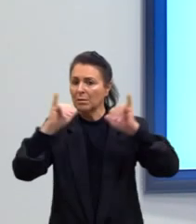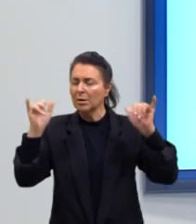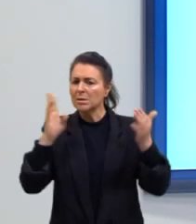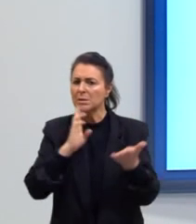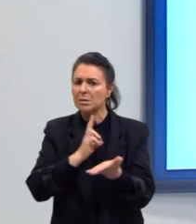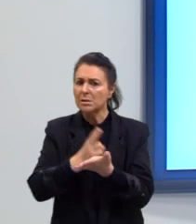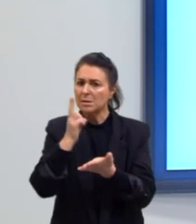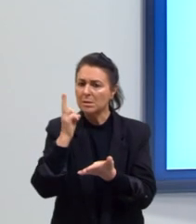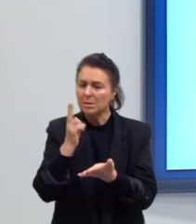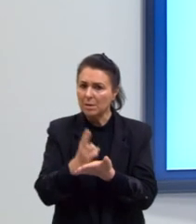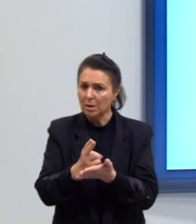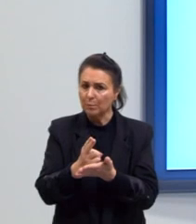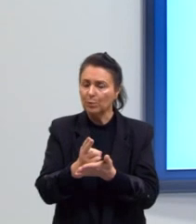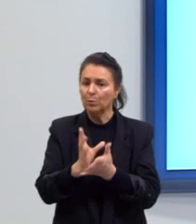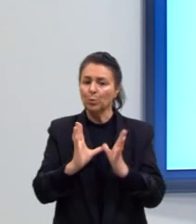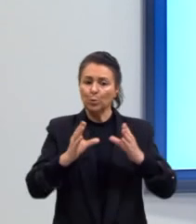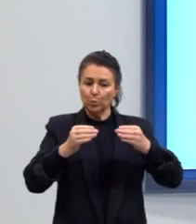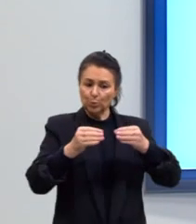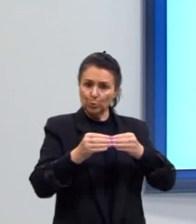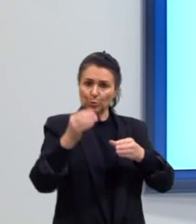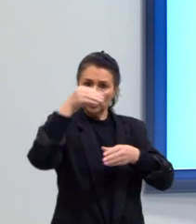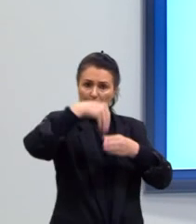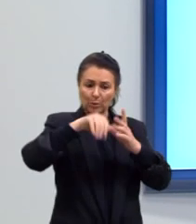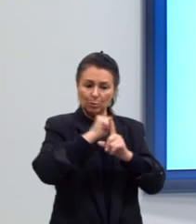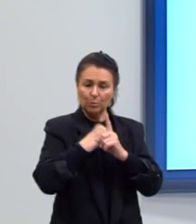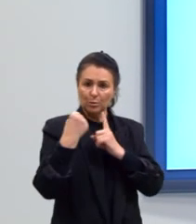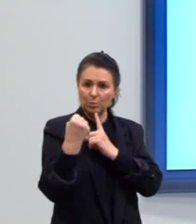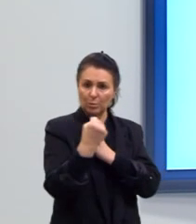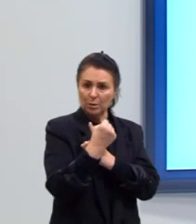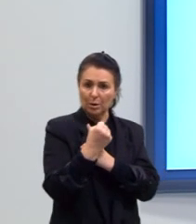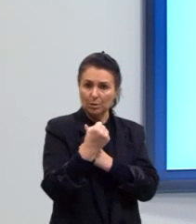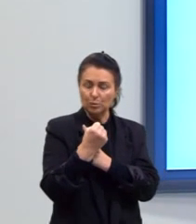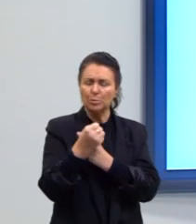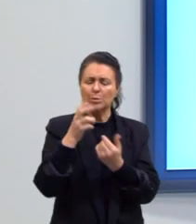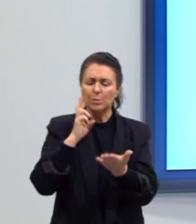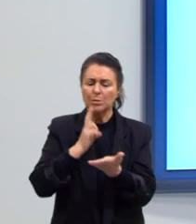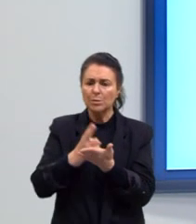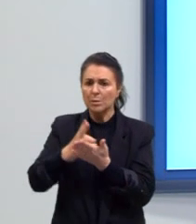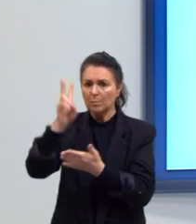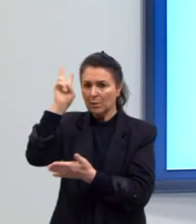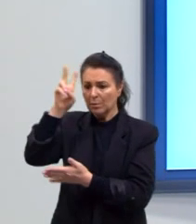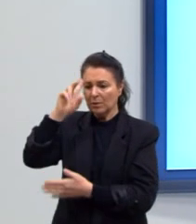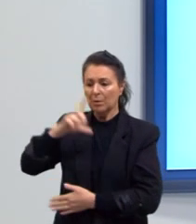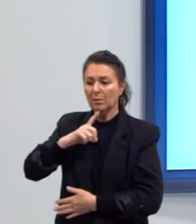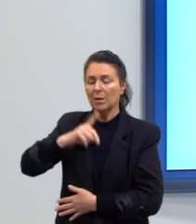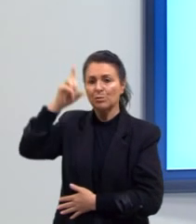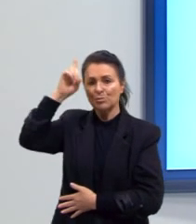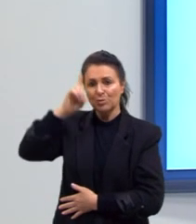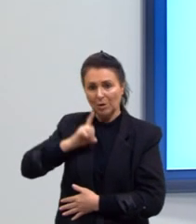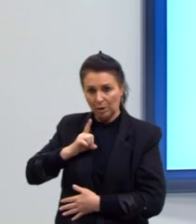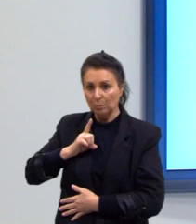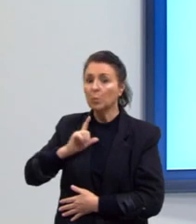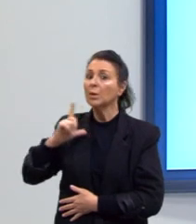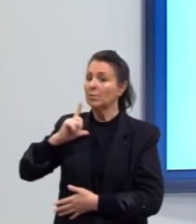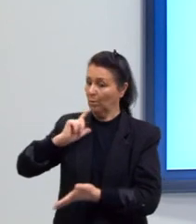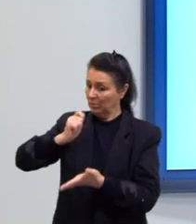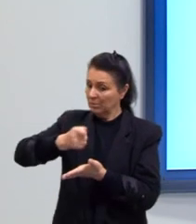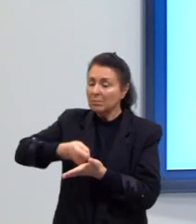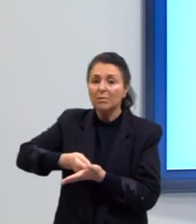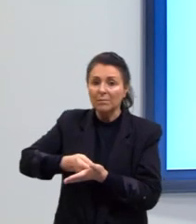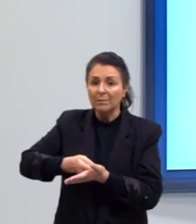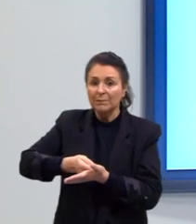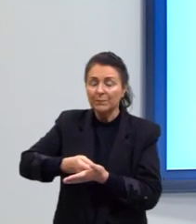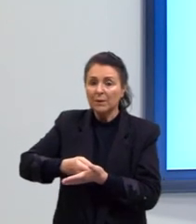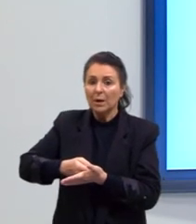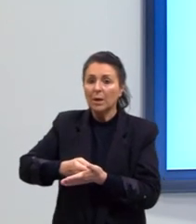em todos os membros do corpo social, lhes lembre permanentemente seus direitos e seus deveres, a fim